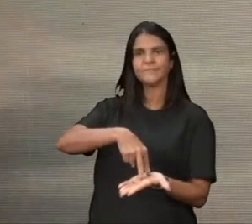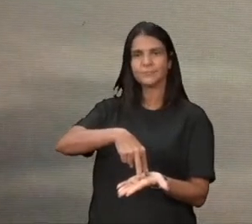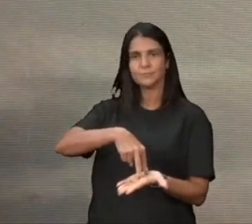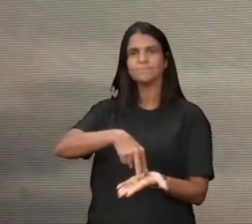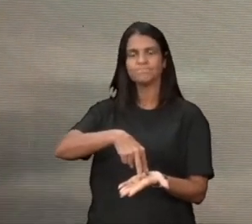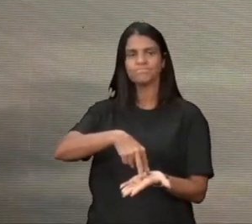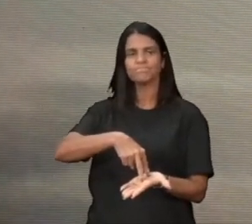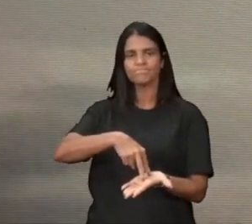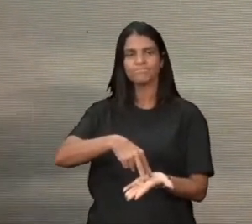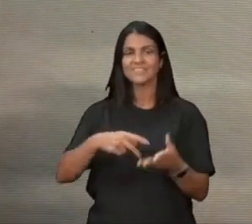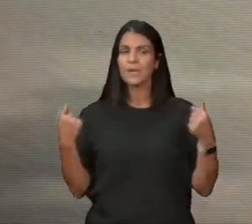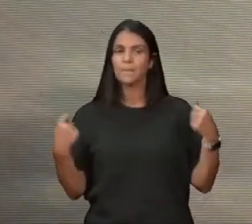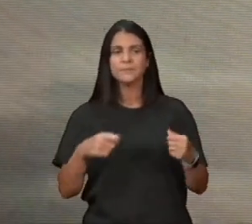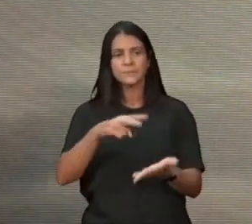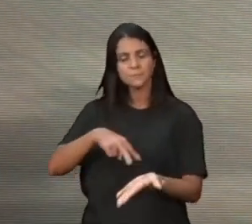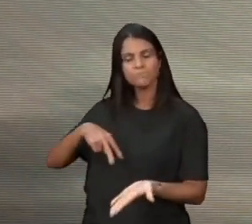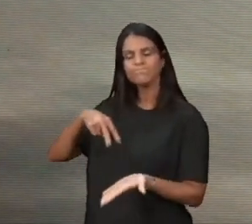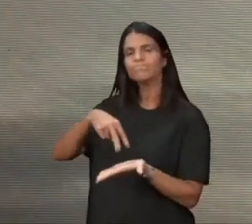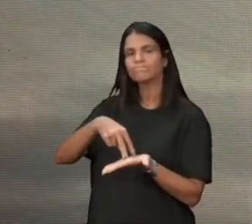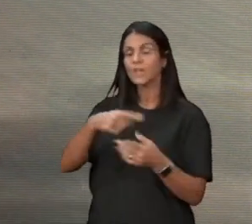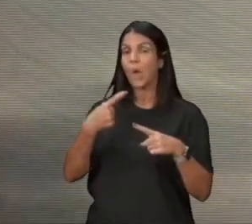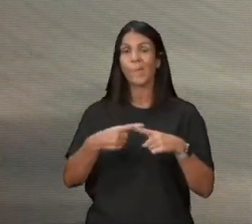porque nem eu e você, temos domínio do nosso amanhã,